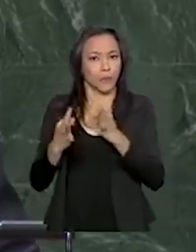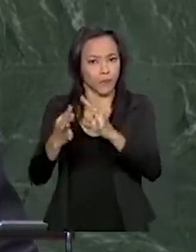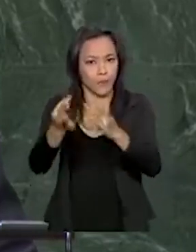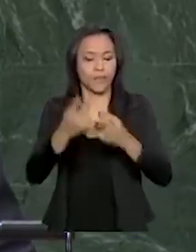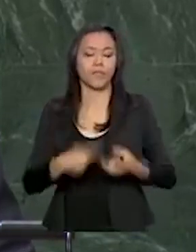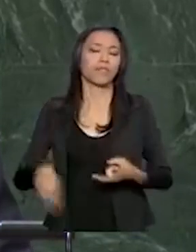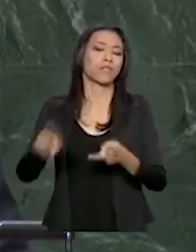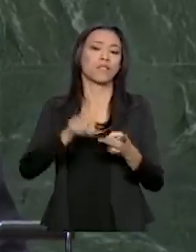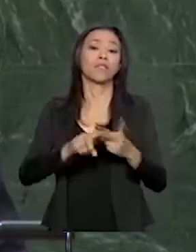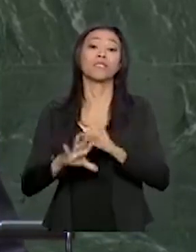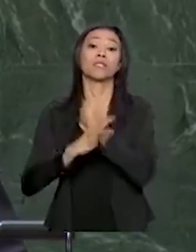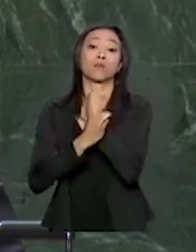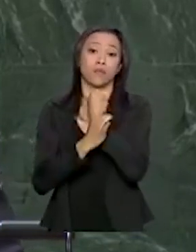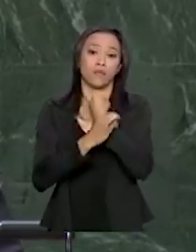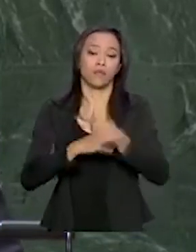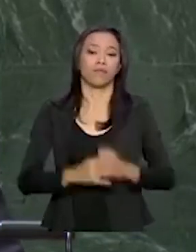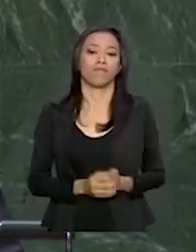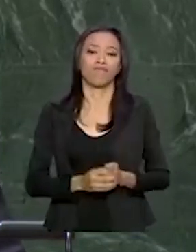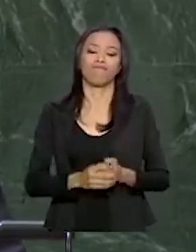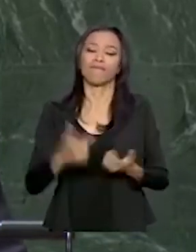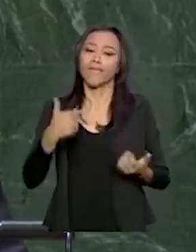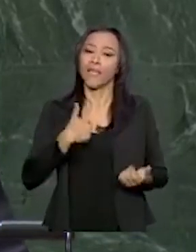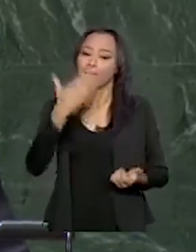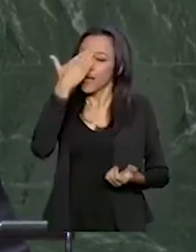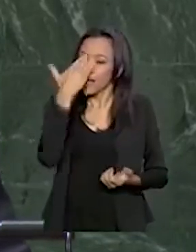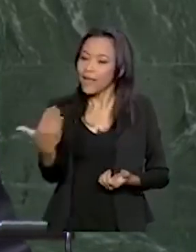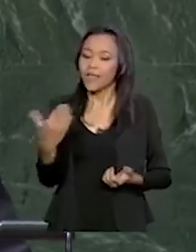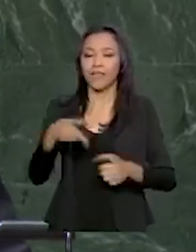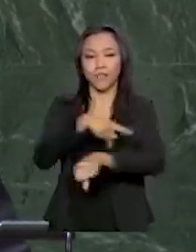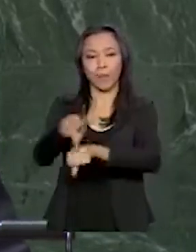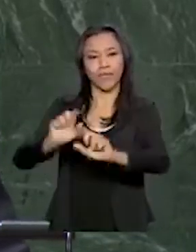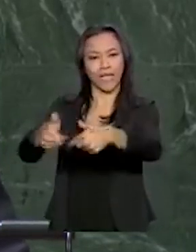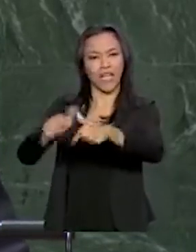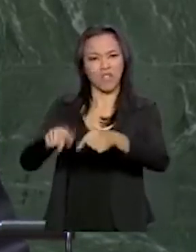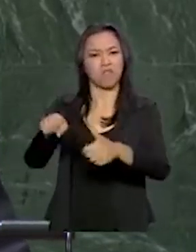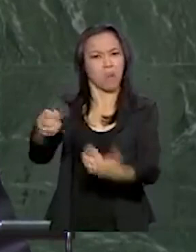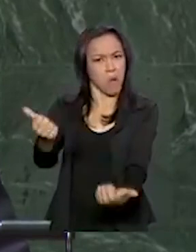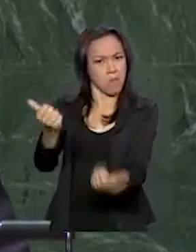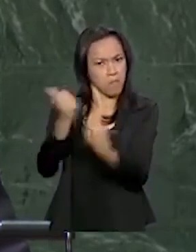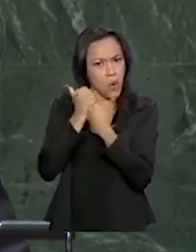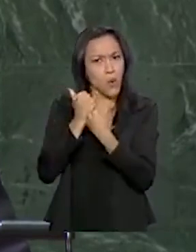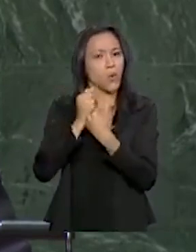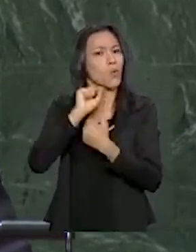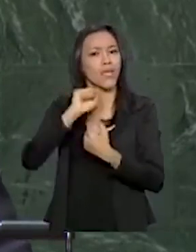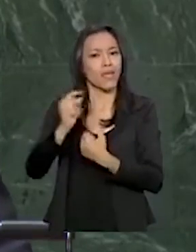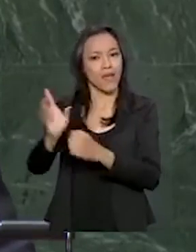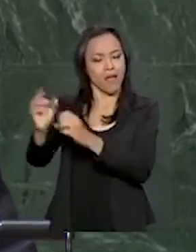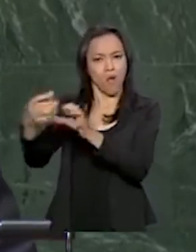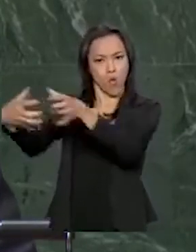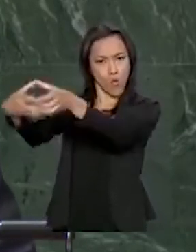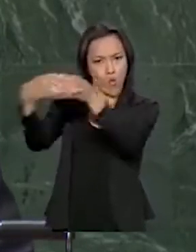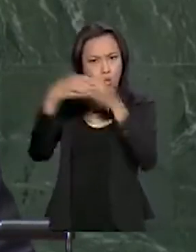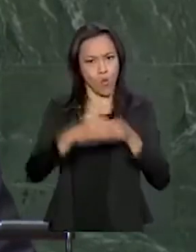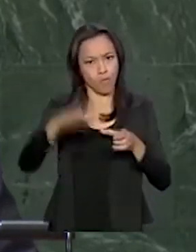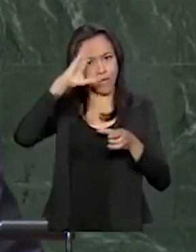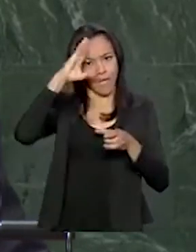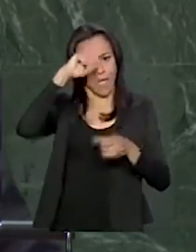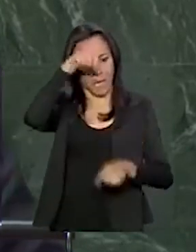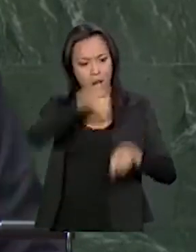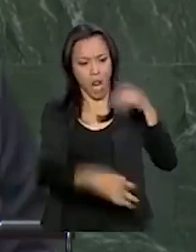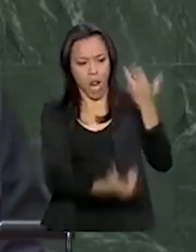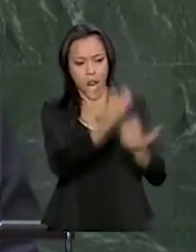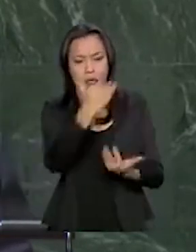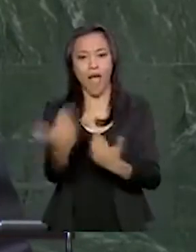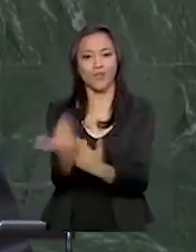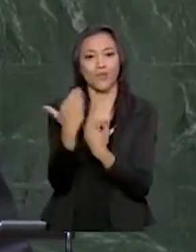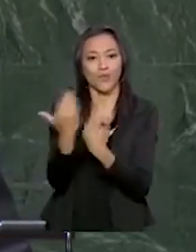e segurança. Agradeço a Israel o apoio no combate aos recentes desastres ocorridos em meu